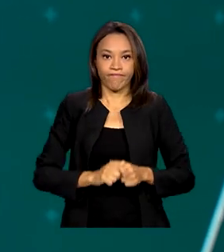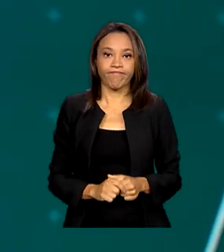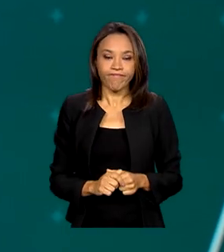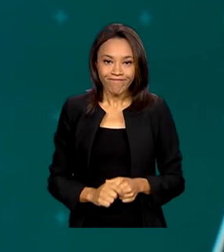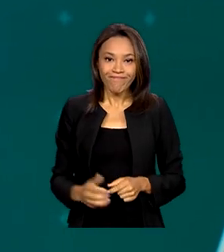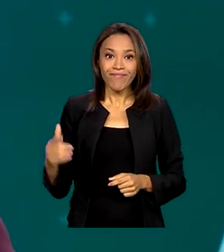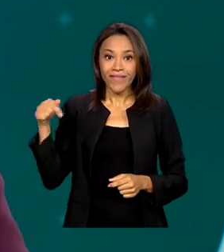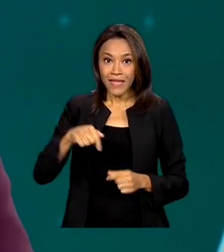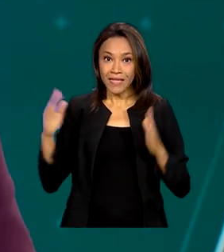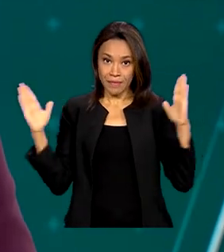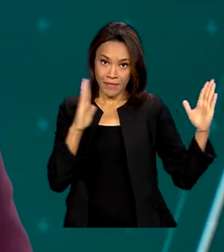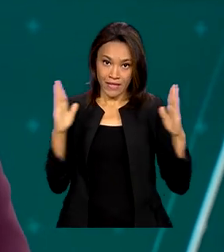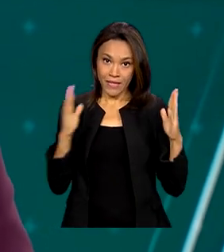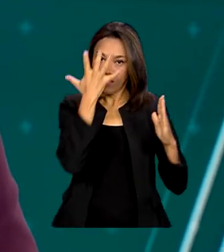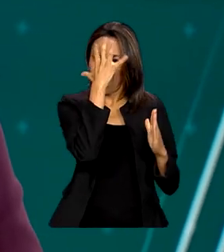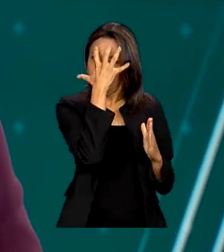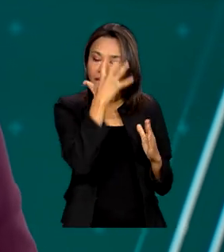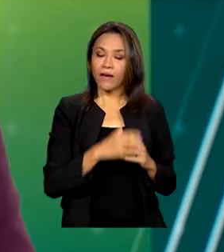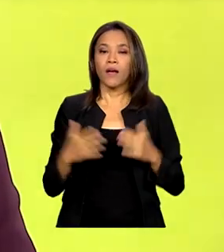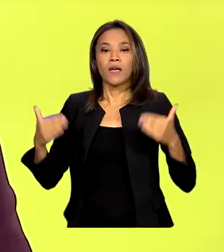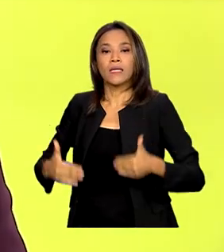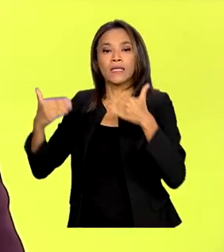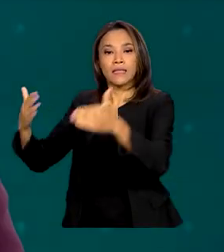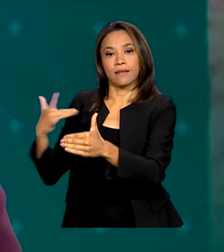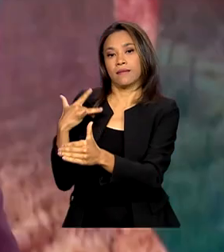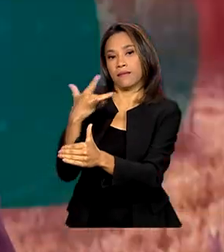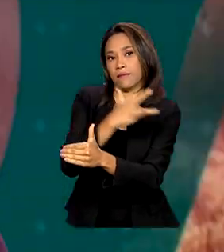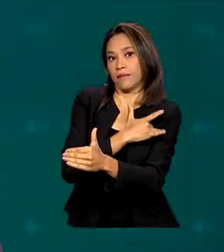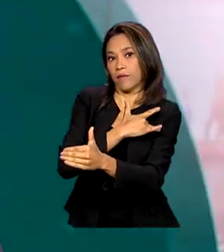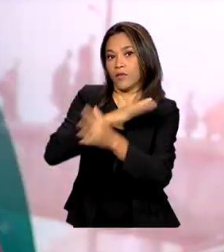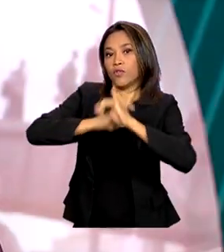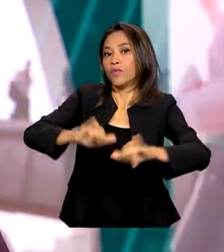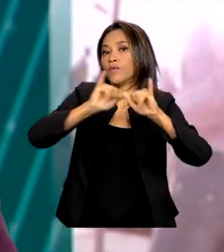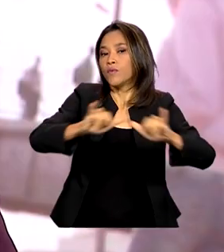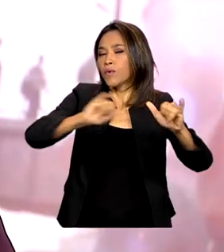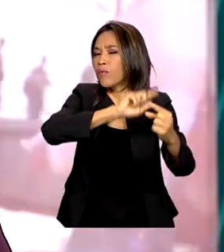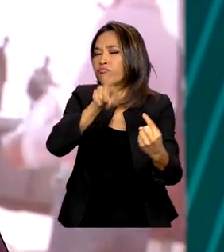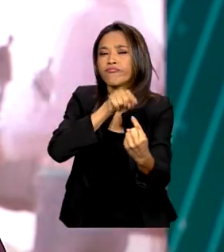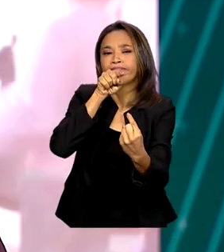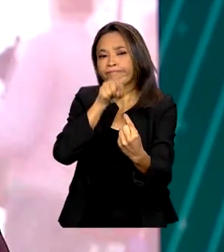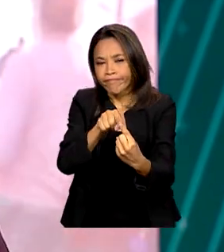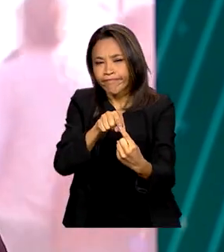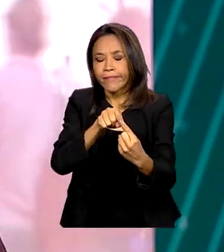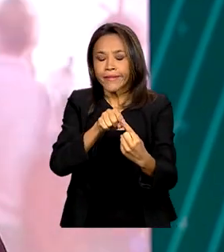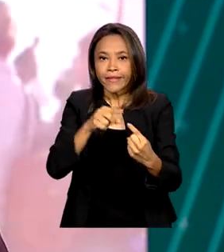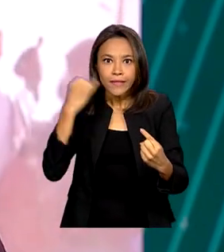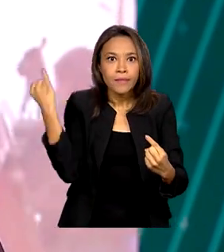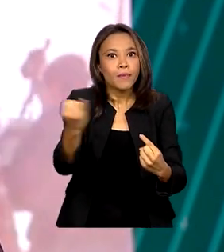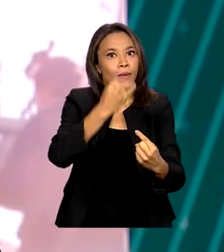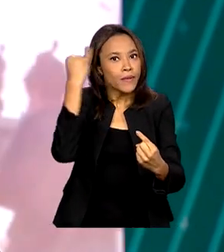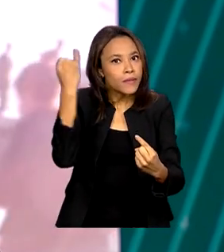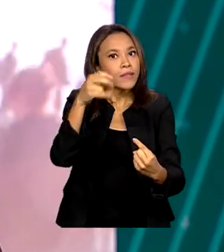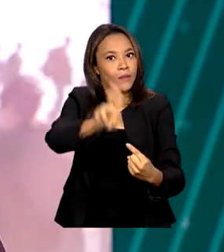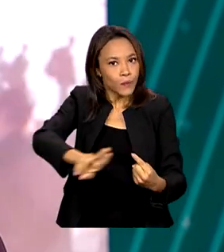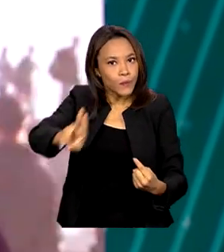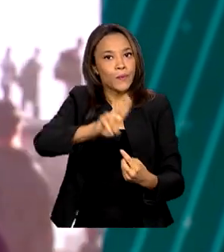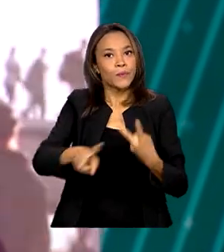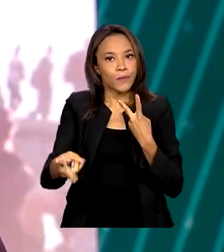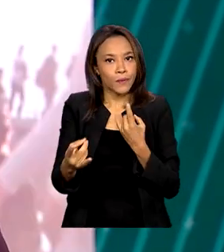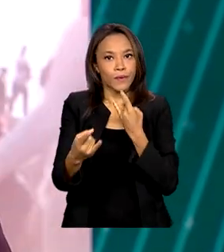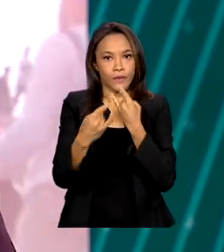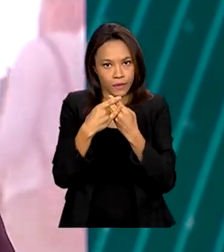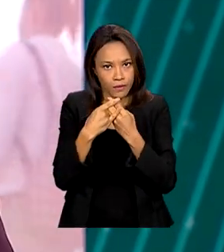carnaval, o Ministério da Saúde lançou uma campanha para incentivar a importância do uso da camisinha na